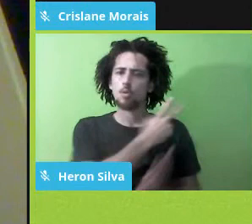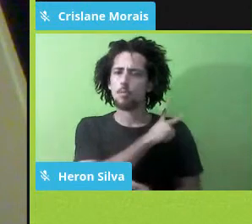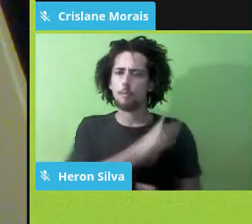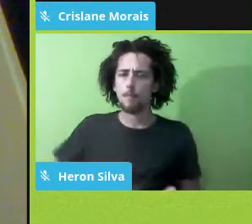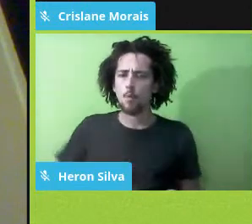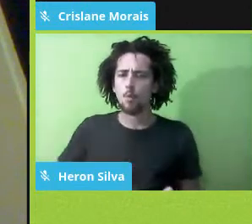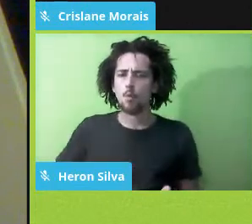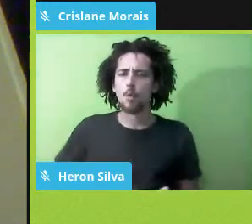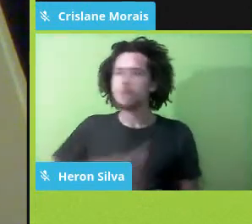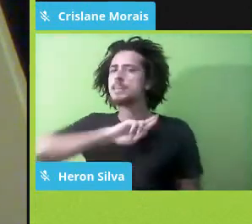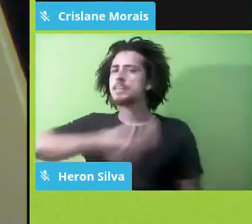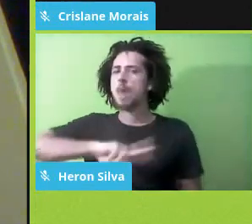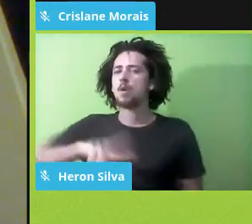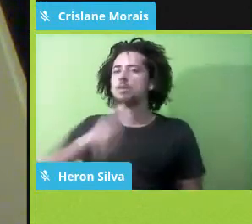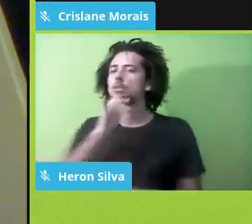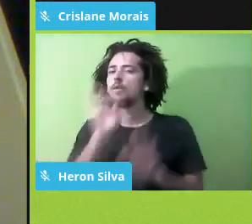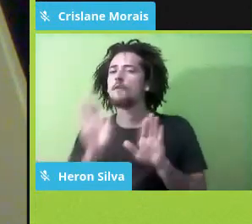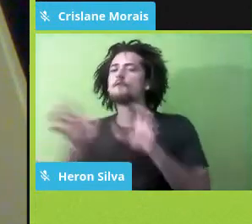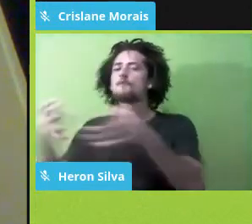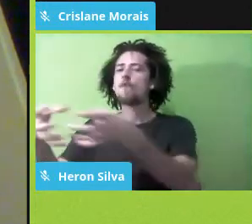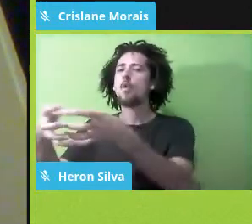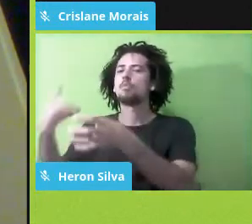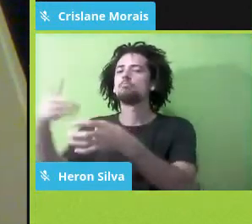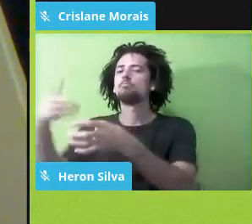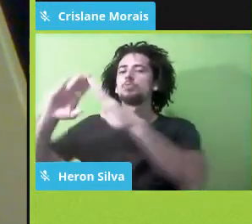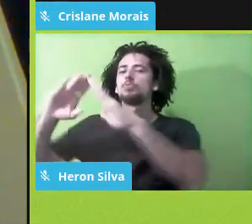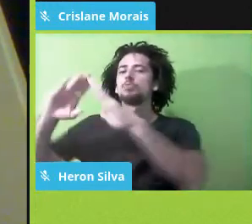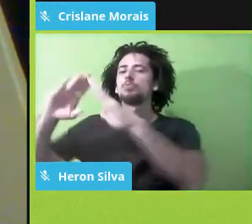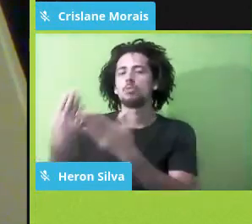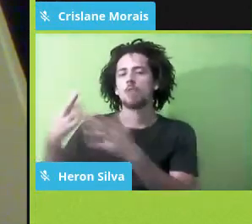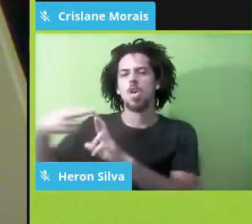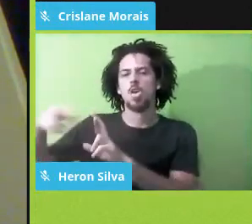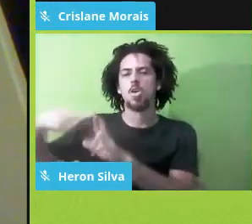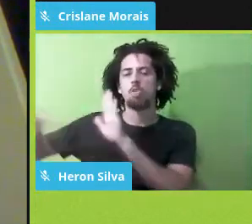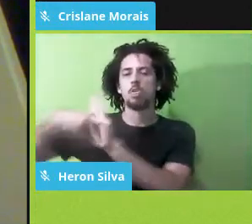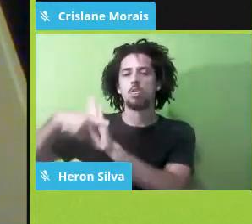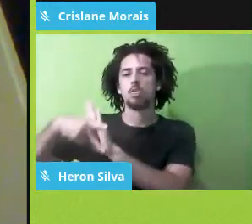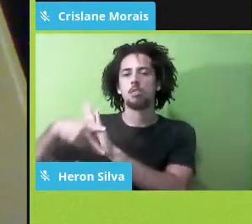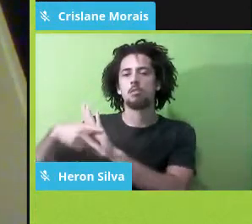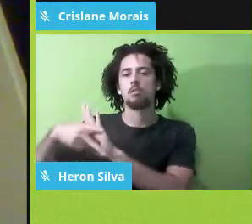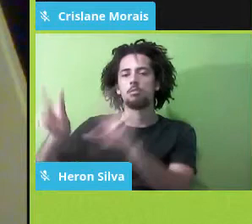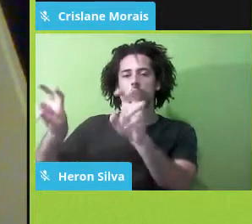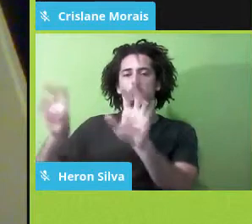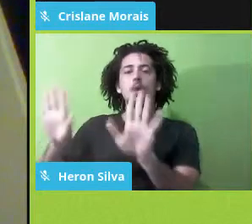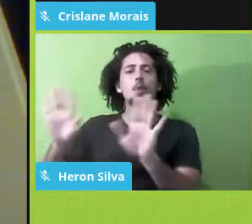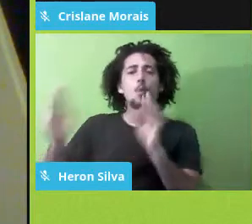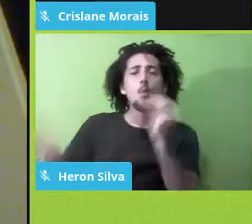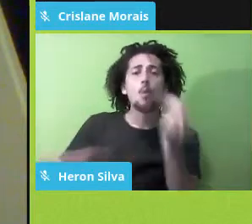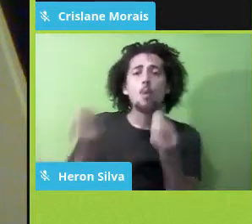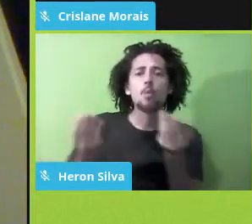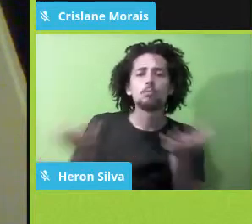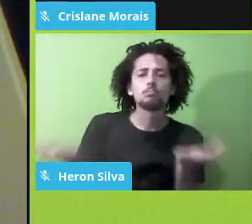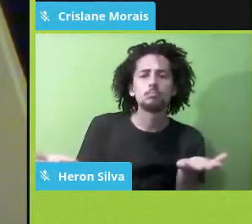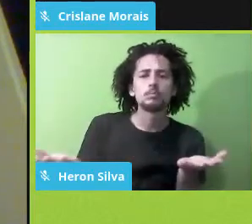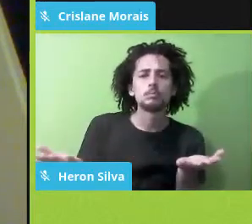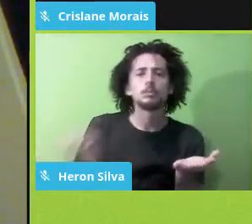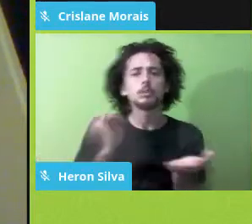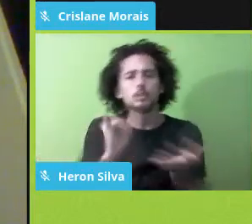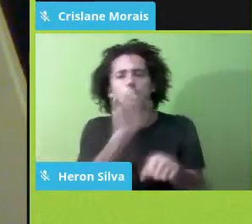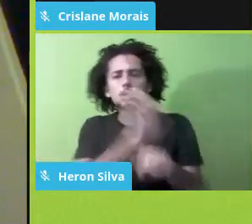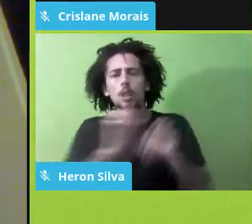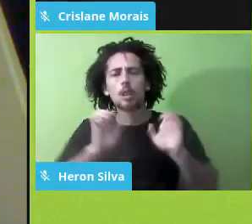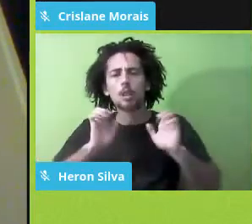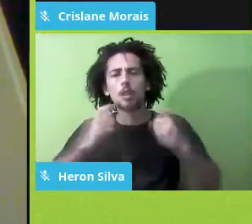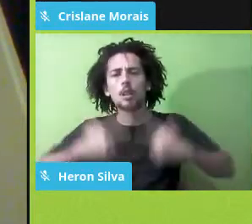confeccionais? E essa foi uma outra ação que eu fiz no Supremo Tribunal Federal, falando que, para você combinar dois